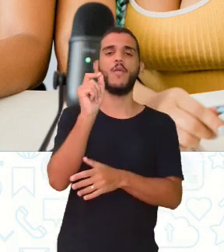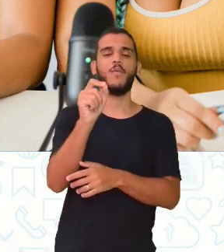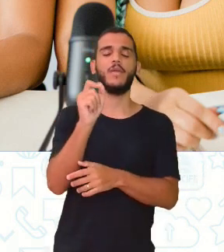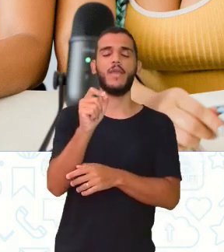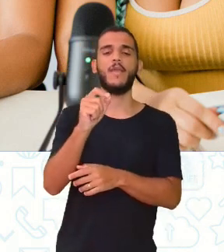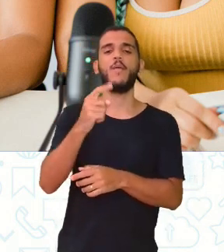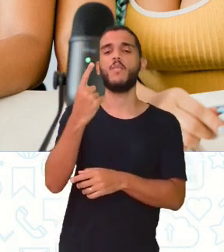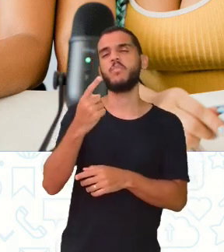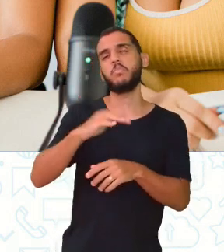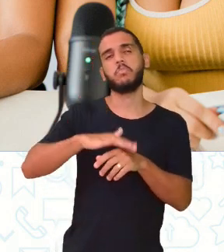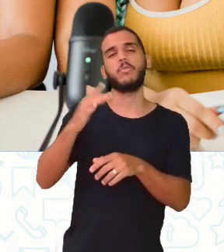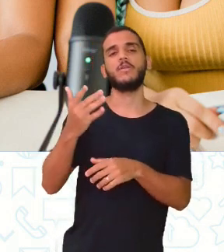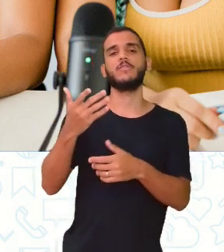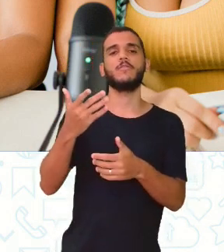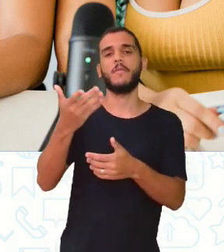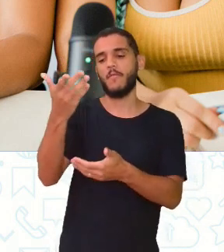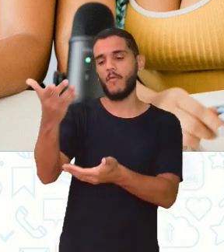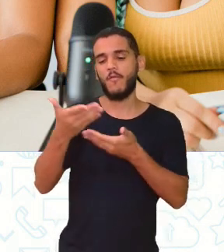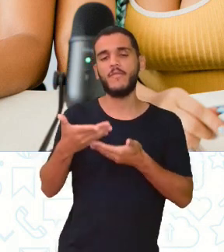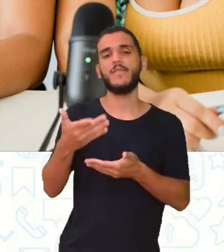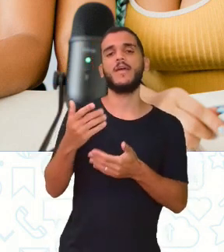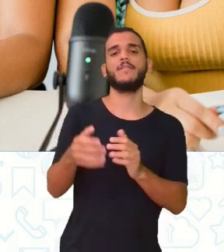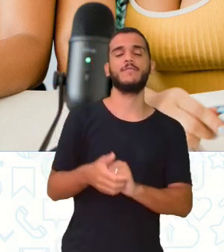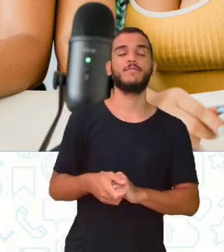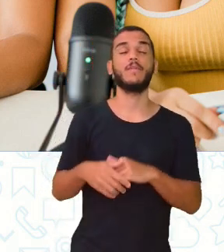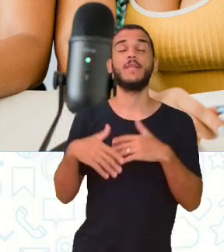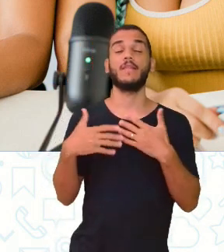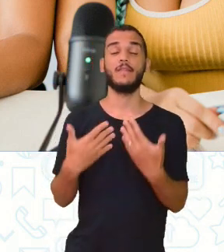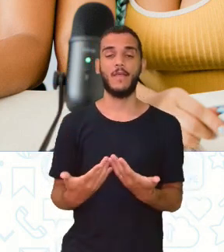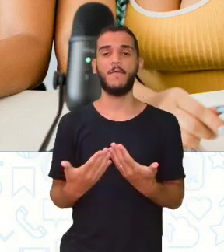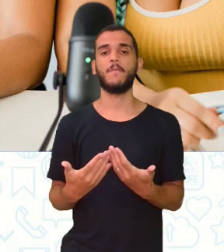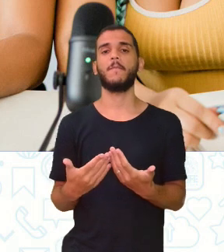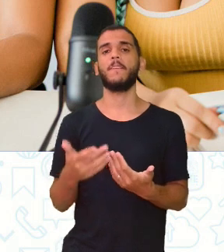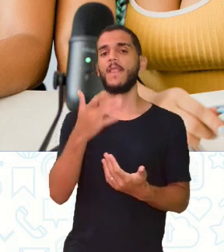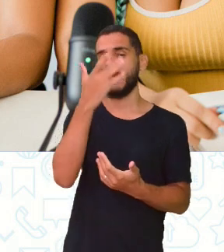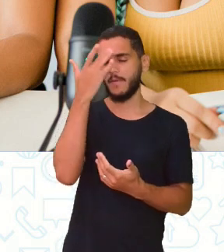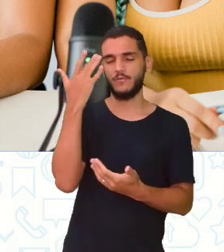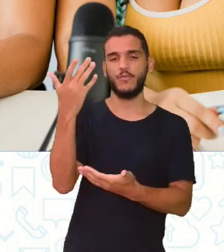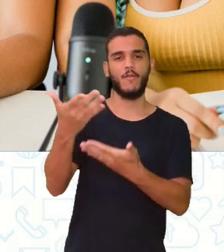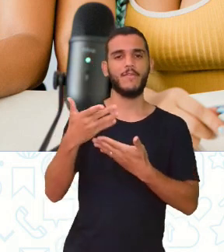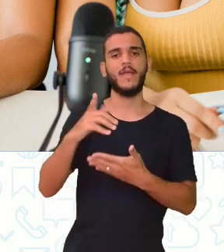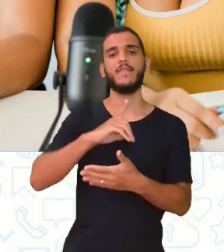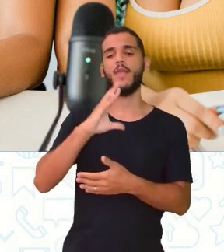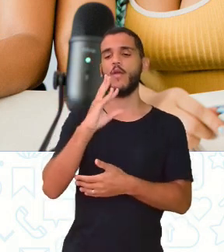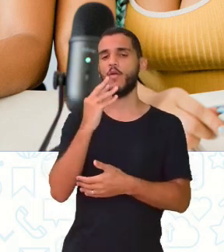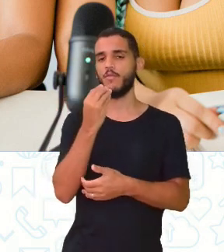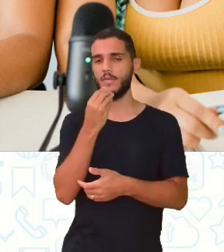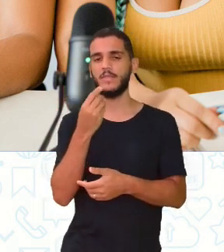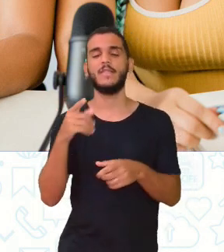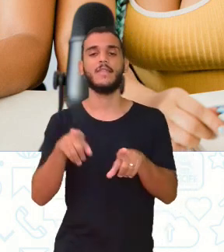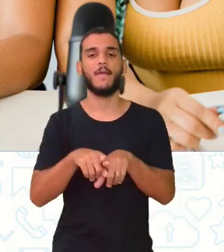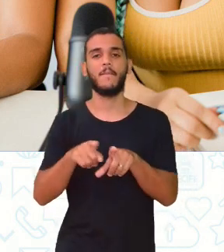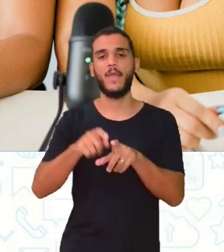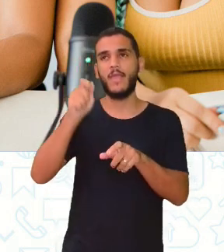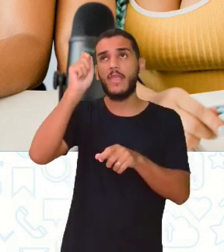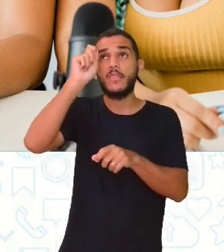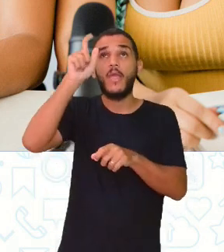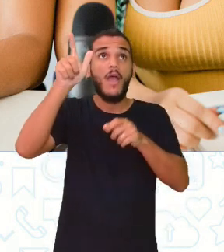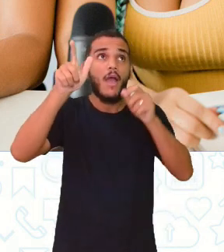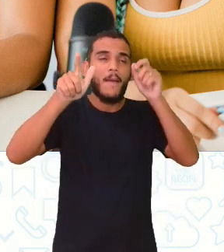mais convidados em cada episódio. Nesse formato, o convidado fornece conhecimentos ou insights, ou seja, né?